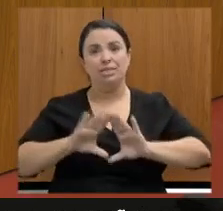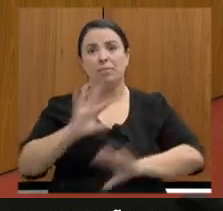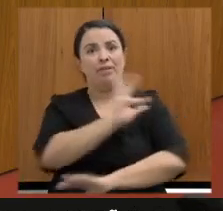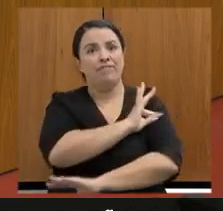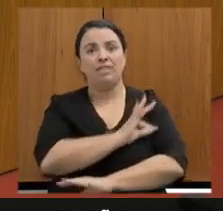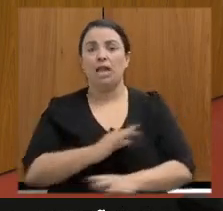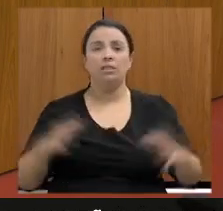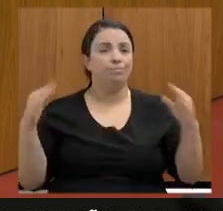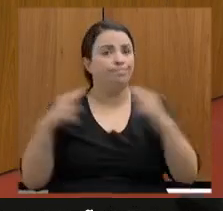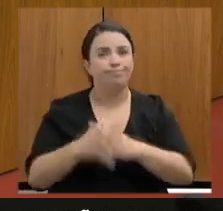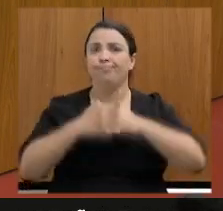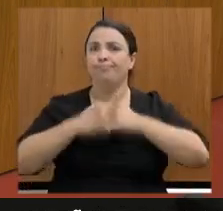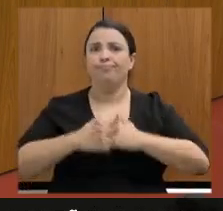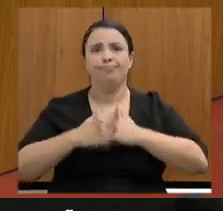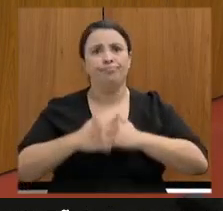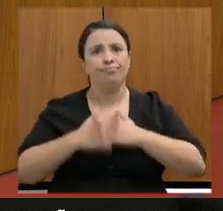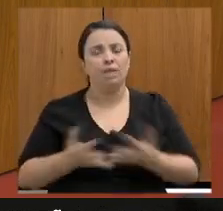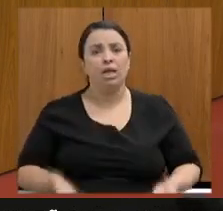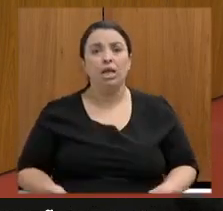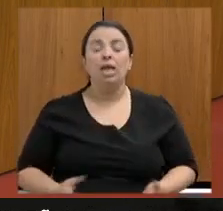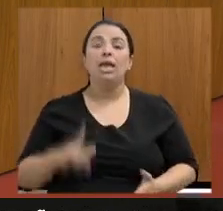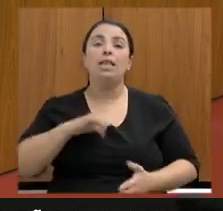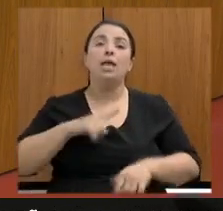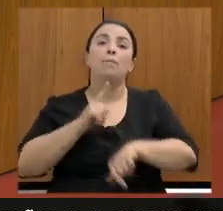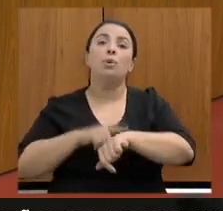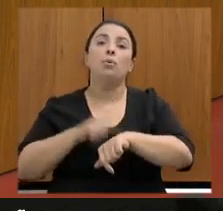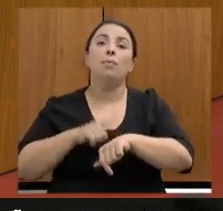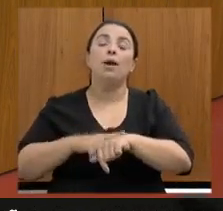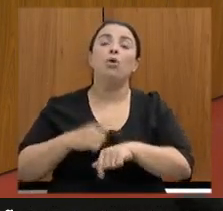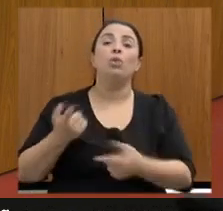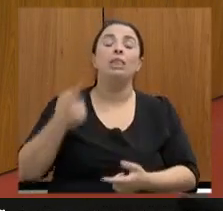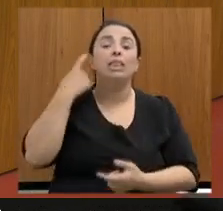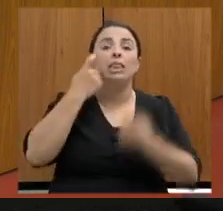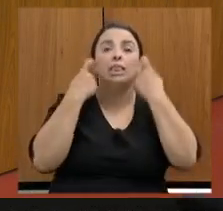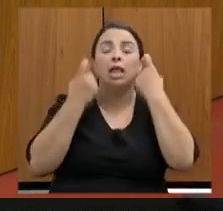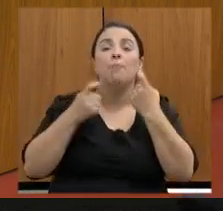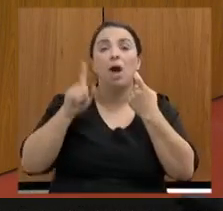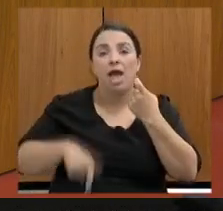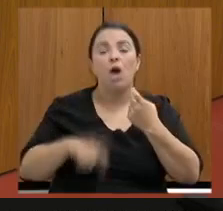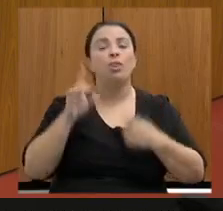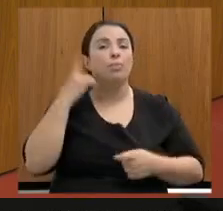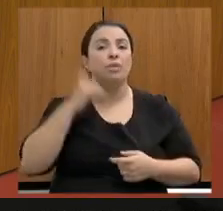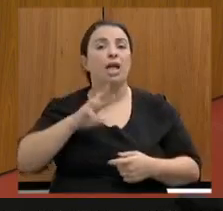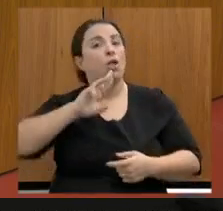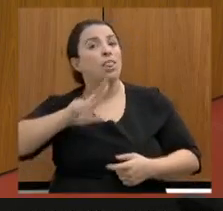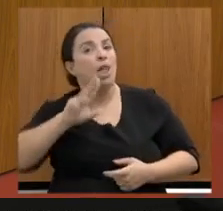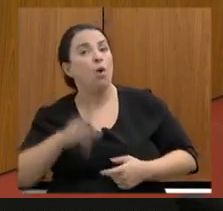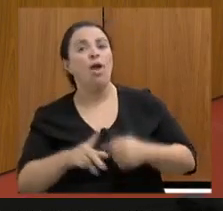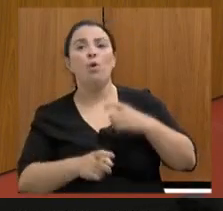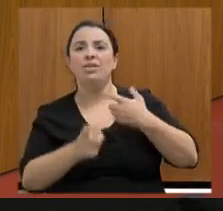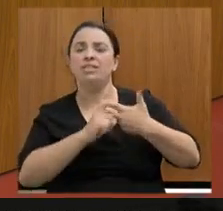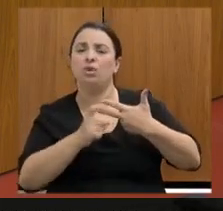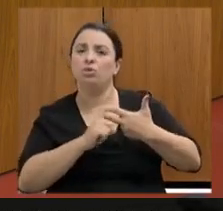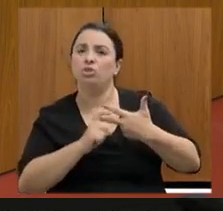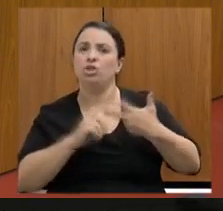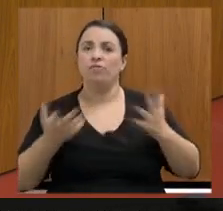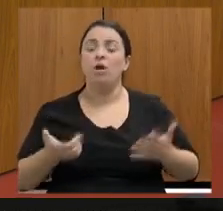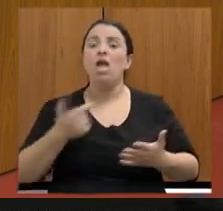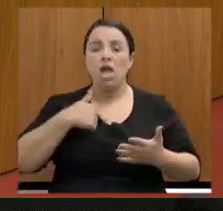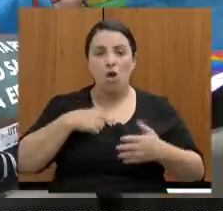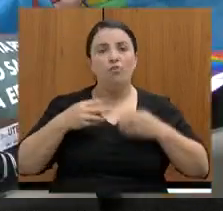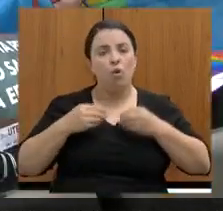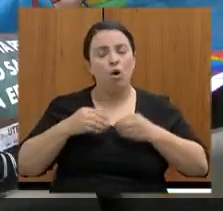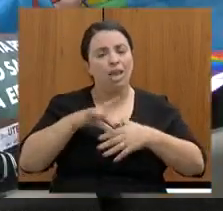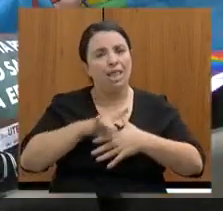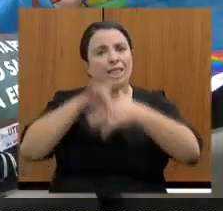bem. Quem tem que preocupar com o tempo de deputado é o deputado, não é o executivo. Então nós que conduzimos os trabalhos e vamos conduzir os trabalhos.